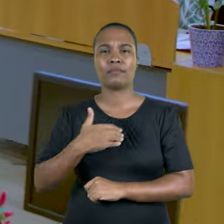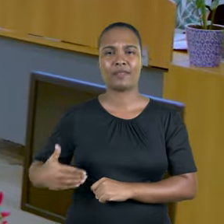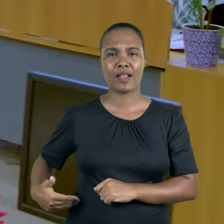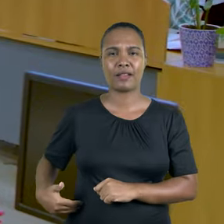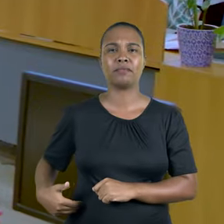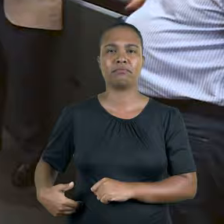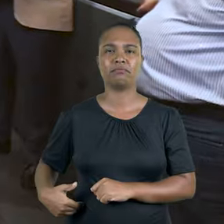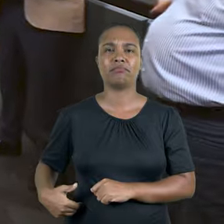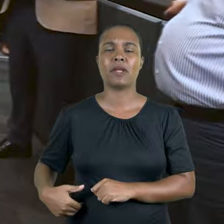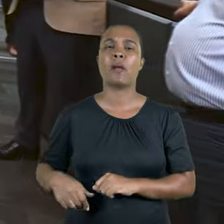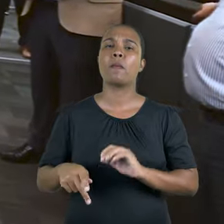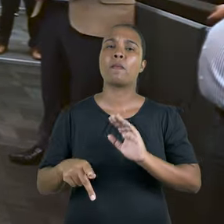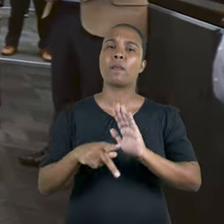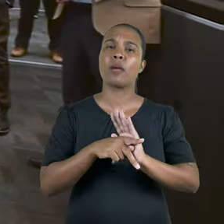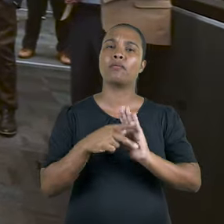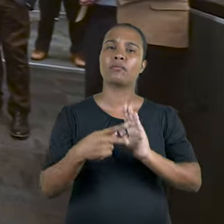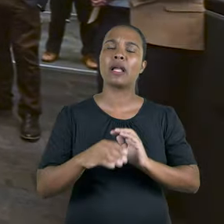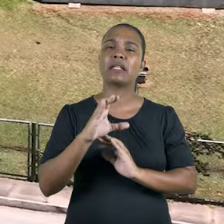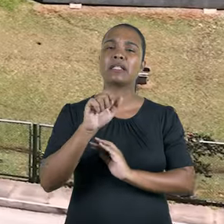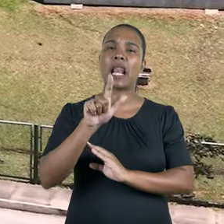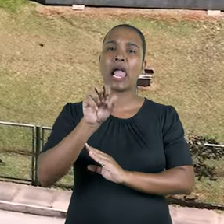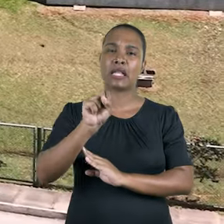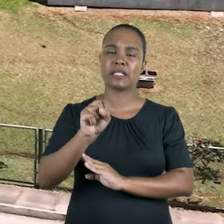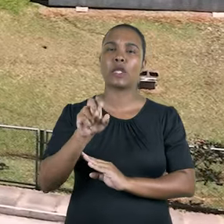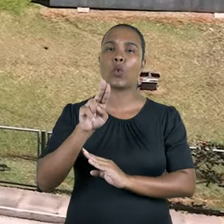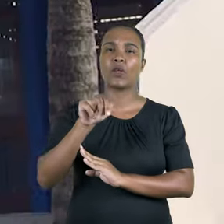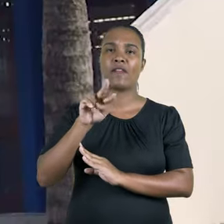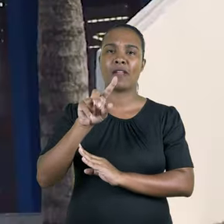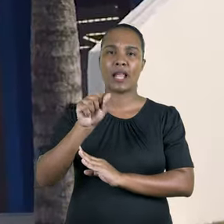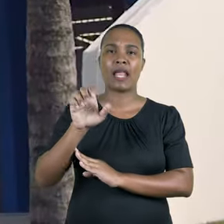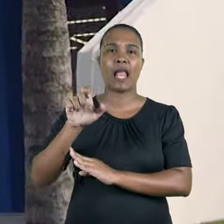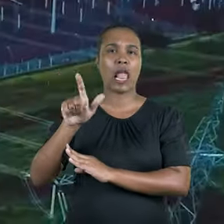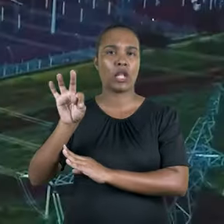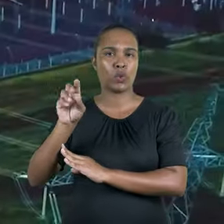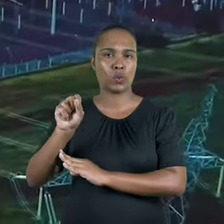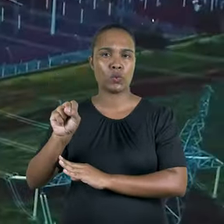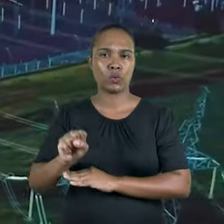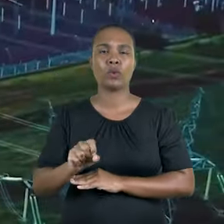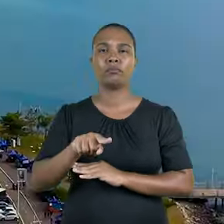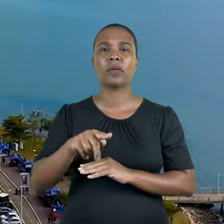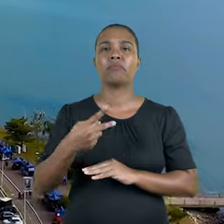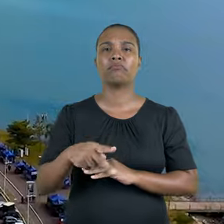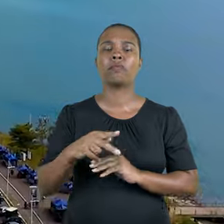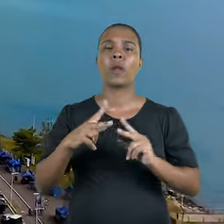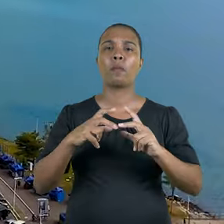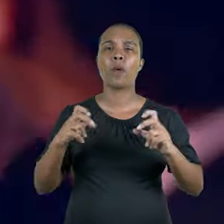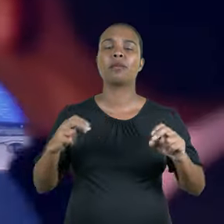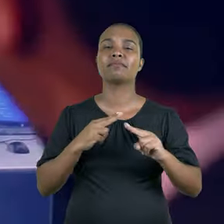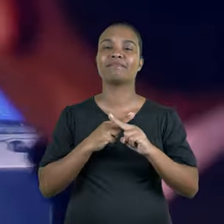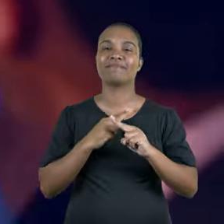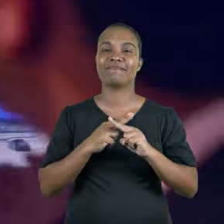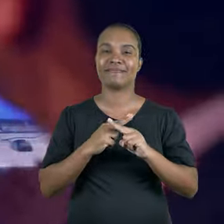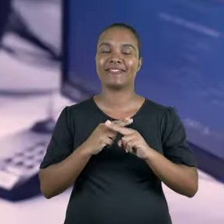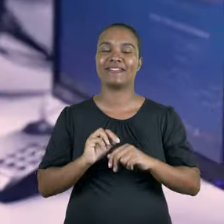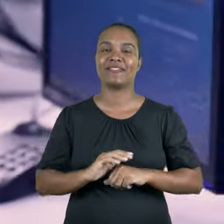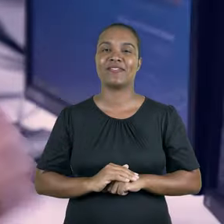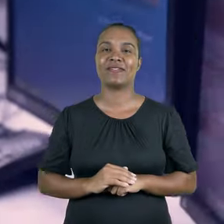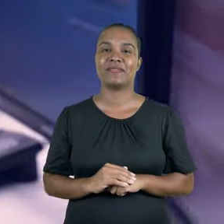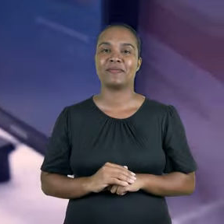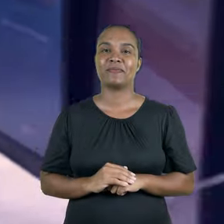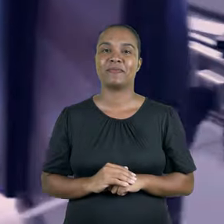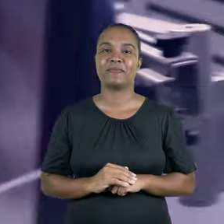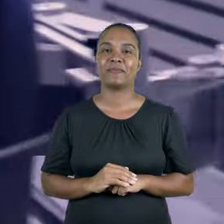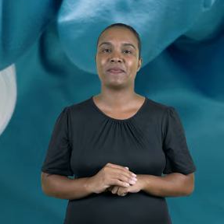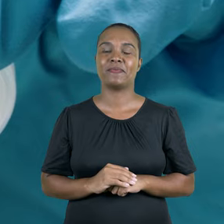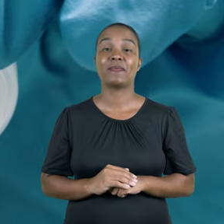privadas, incluindo instituições como Celesc, Univale, Eletro Sul, Município de Florianópolis e Caixa Econômica Federal.